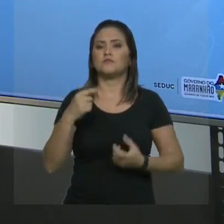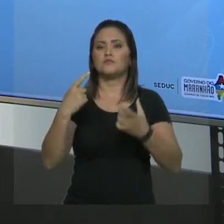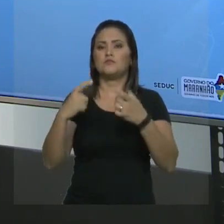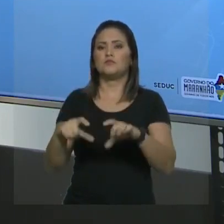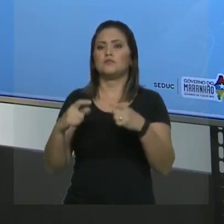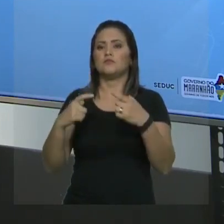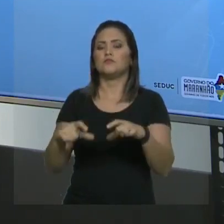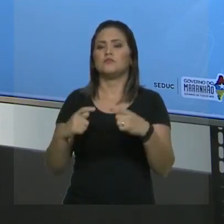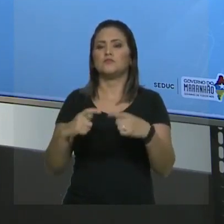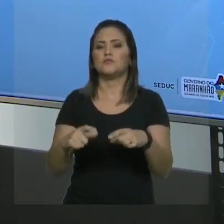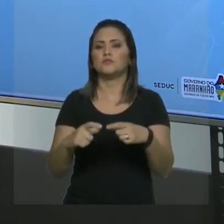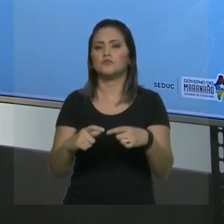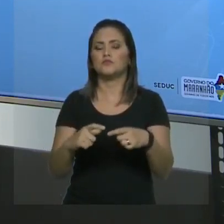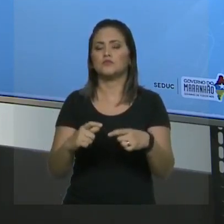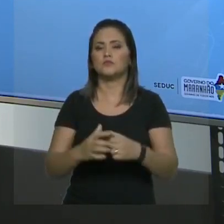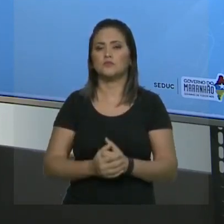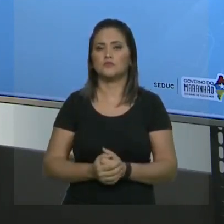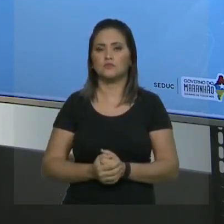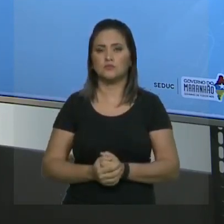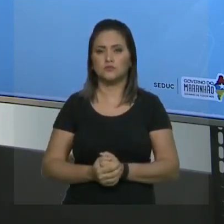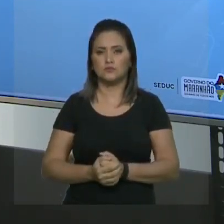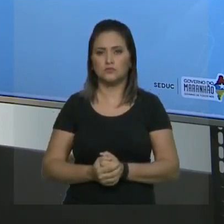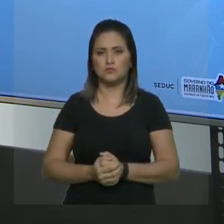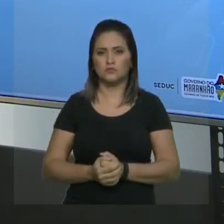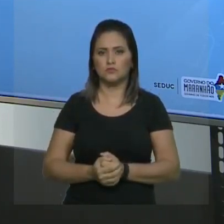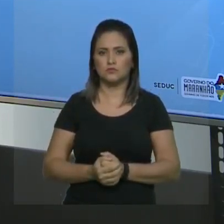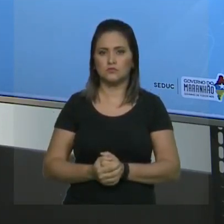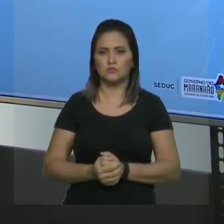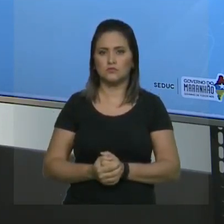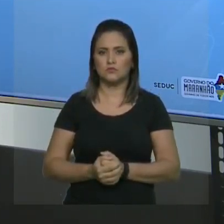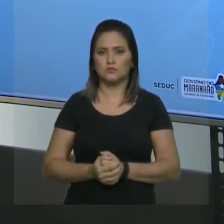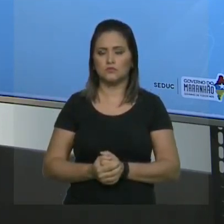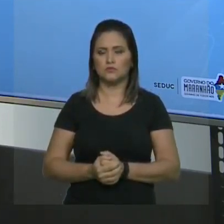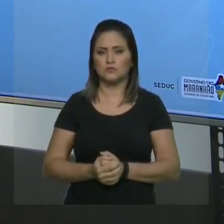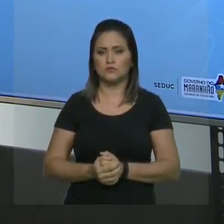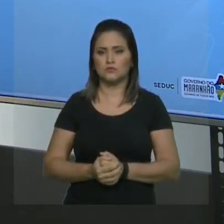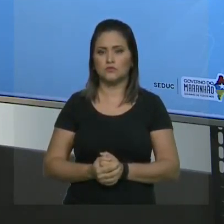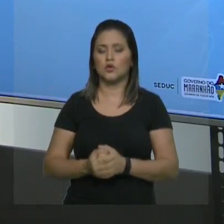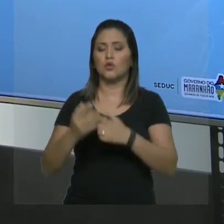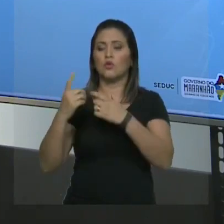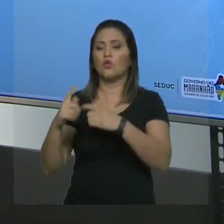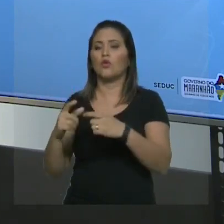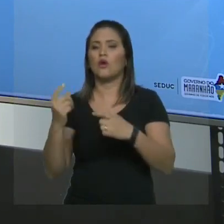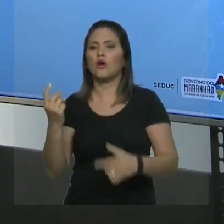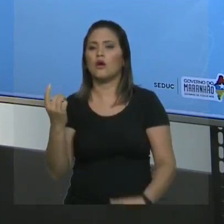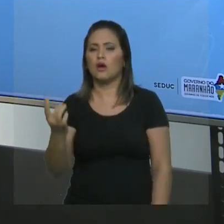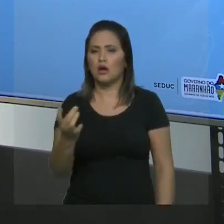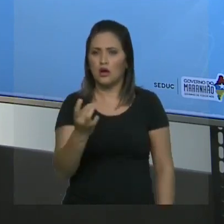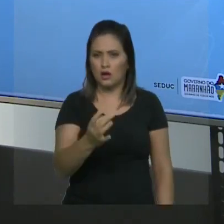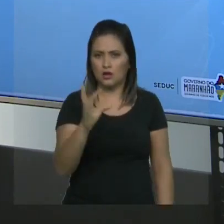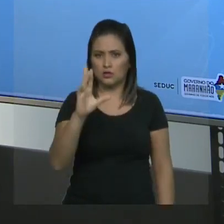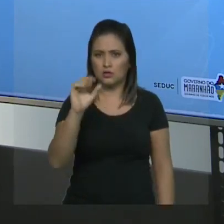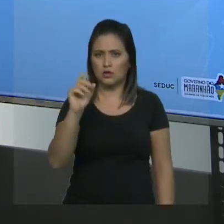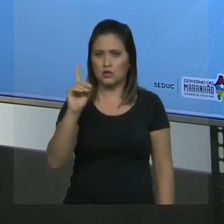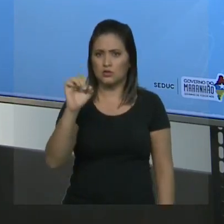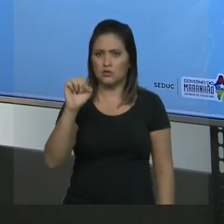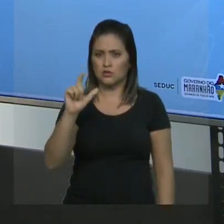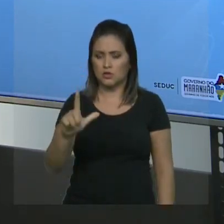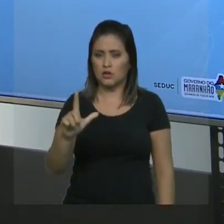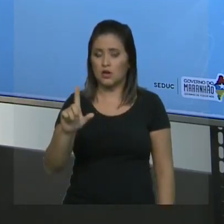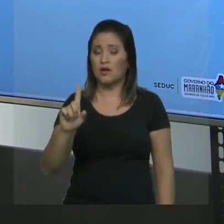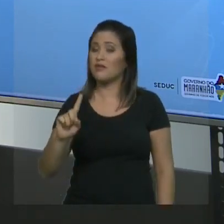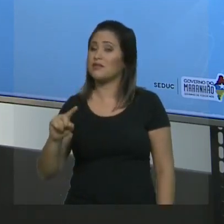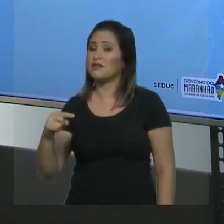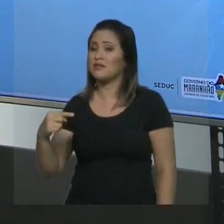e o radical ligados à cadeia principal, depois à cadeia